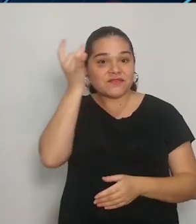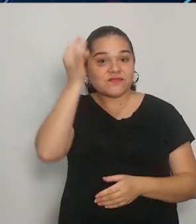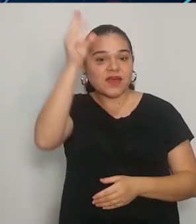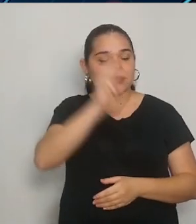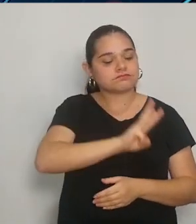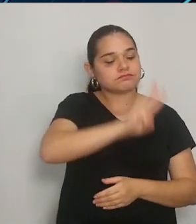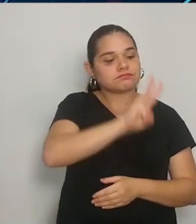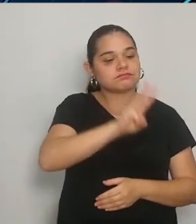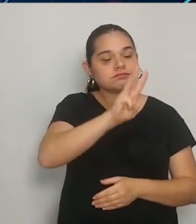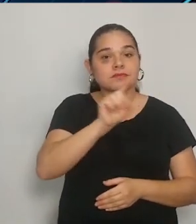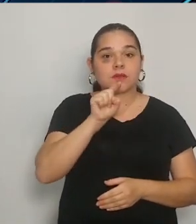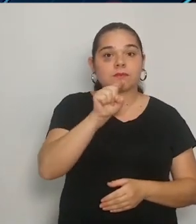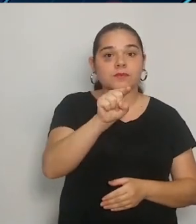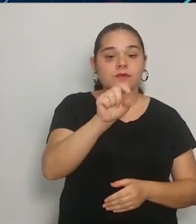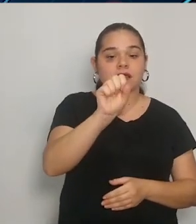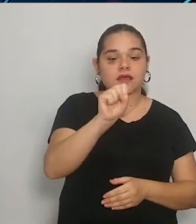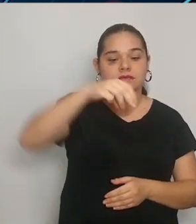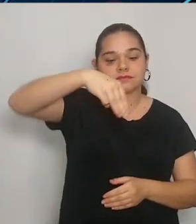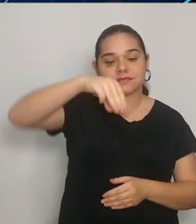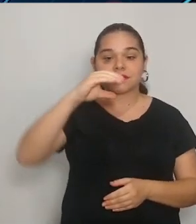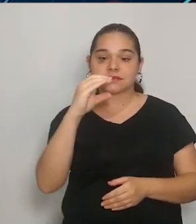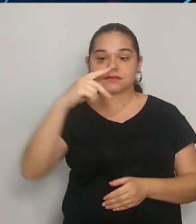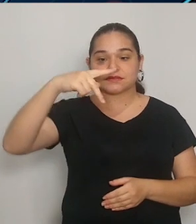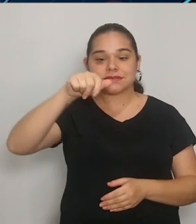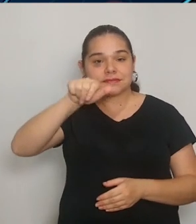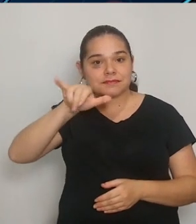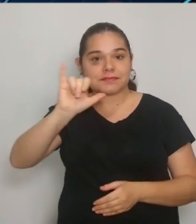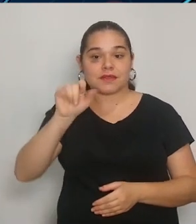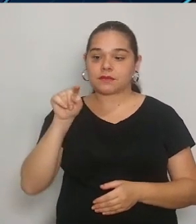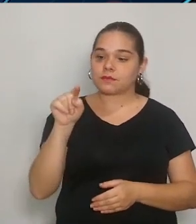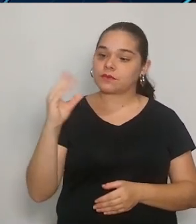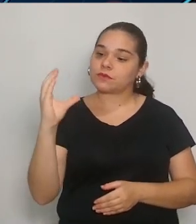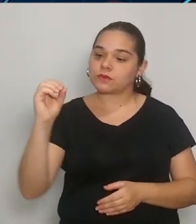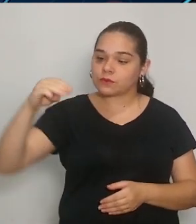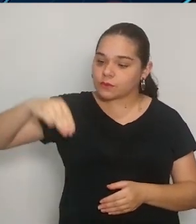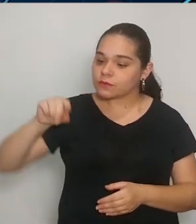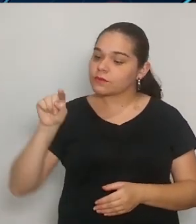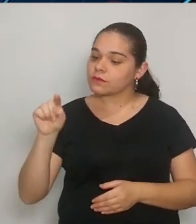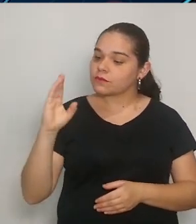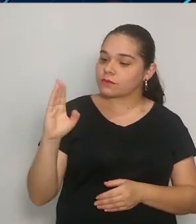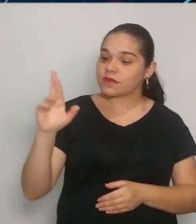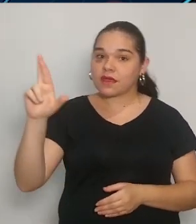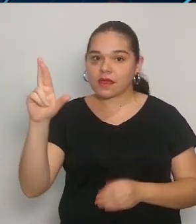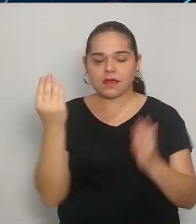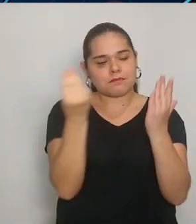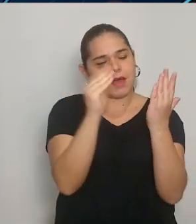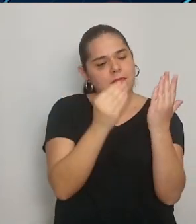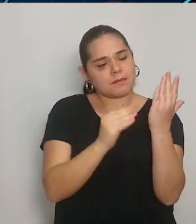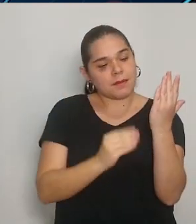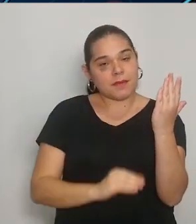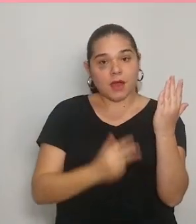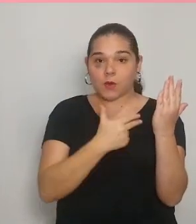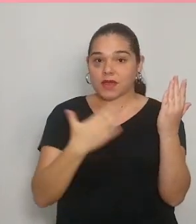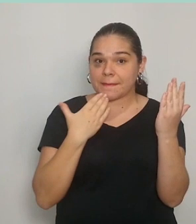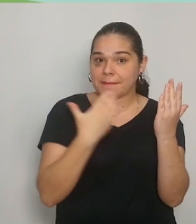seu celular o site smcpay.com.br, preencher os campos solicitados e